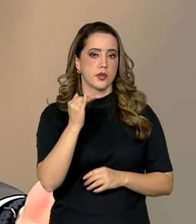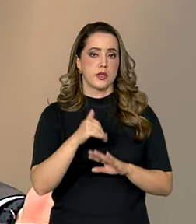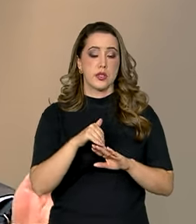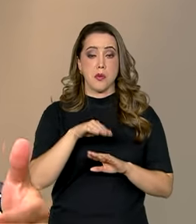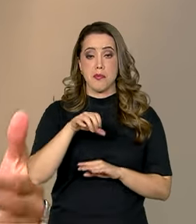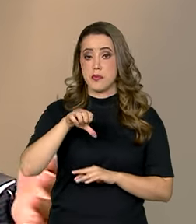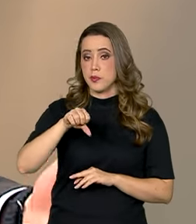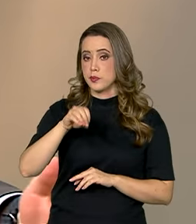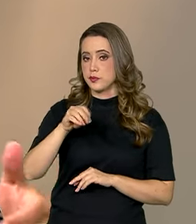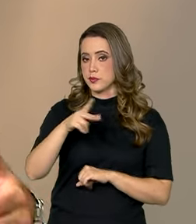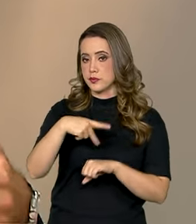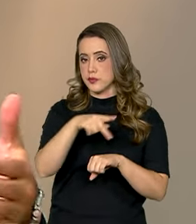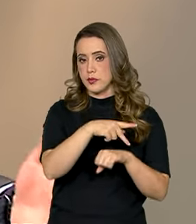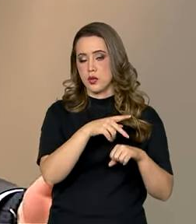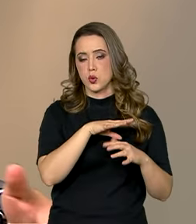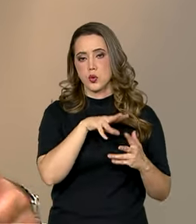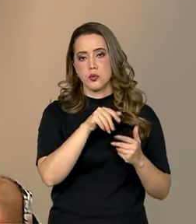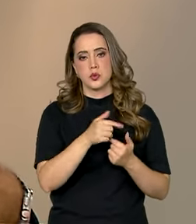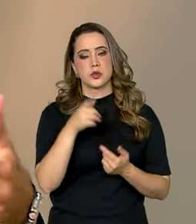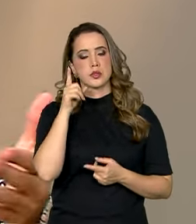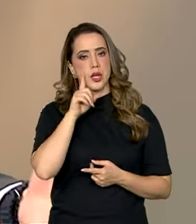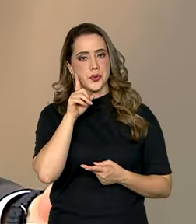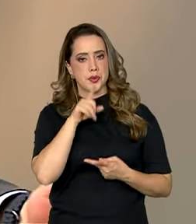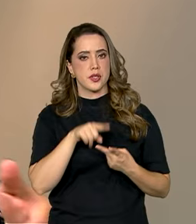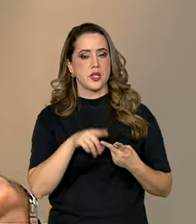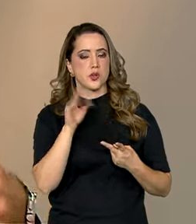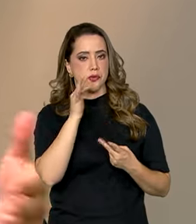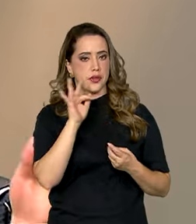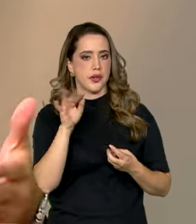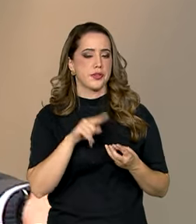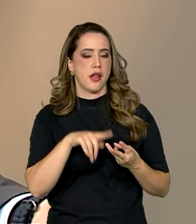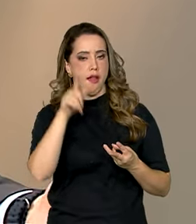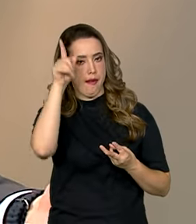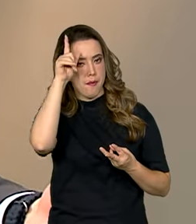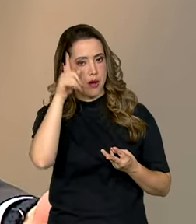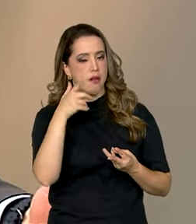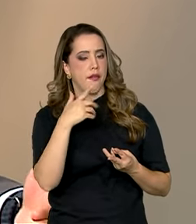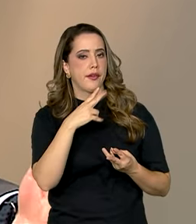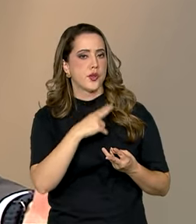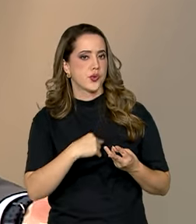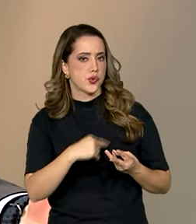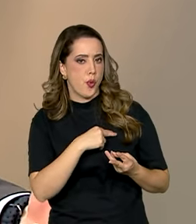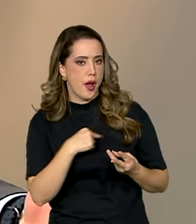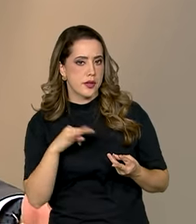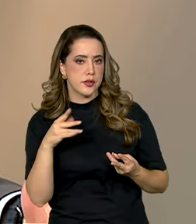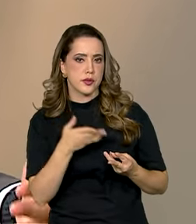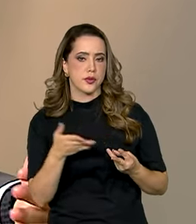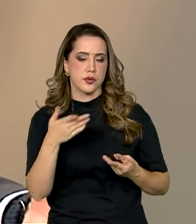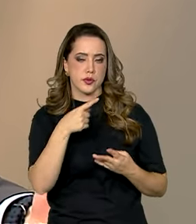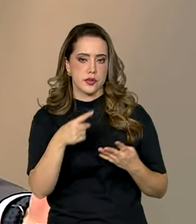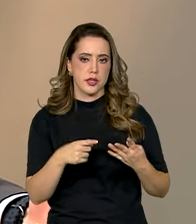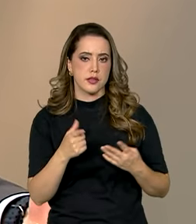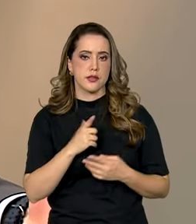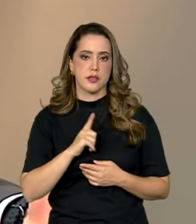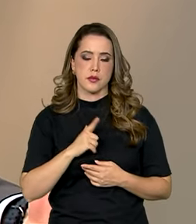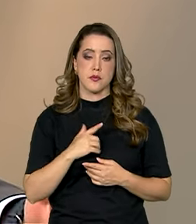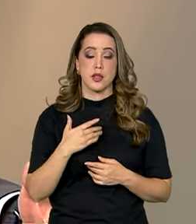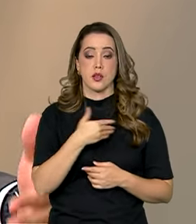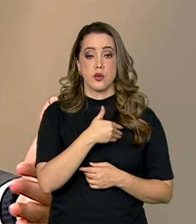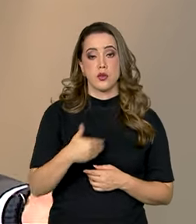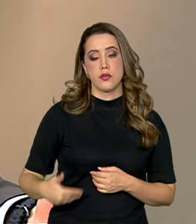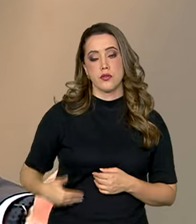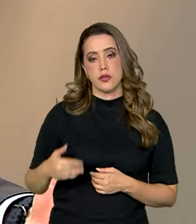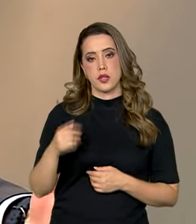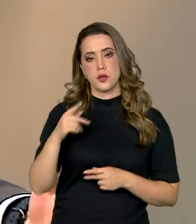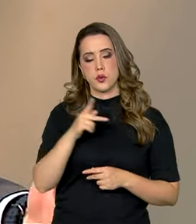países no mundo, Estados Unidos, França, Alemanha, Suécia, todos têm. Então, o governo presidente Lula, preocupadíssimo com o setor industrial,